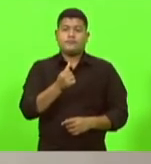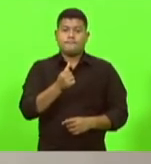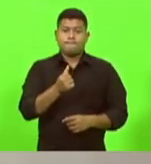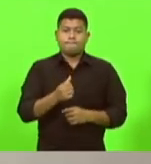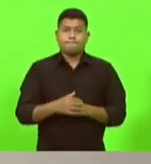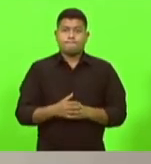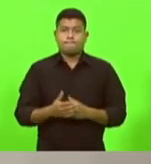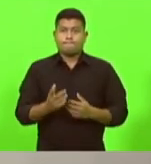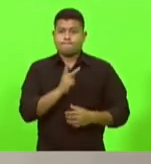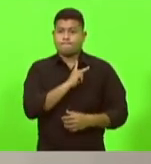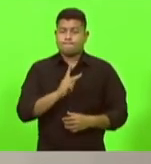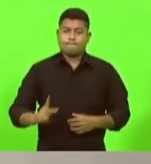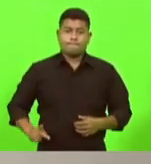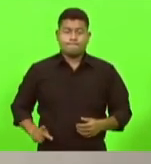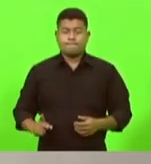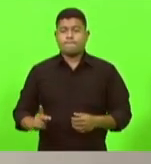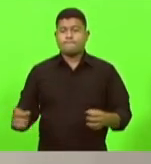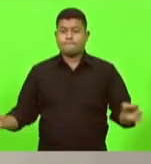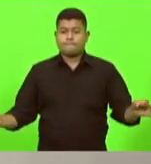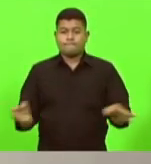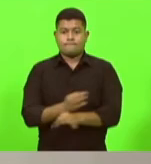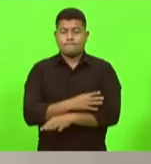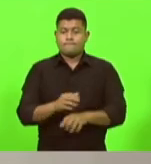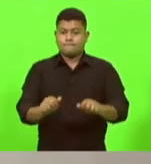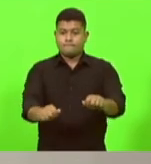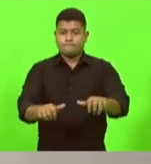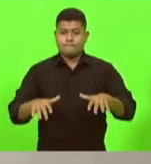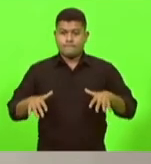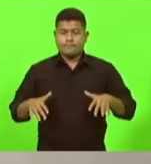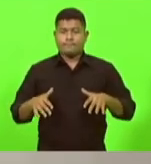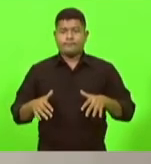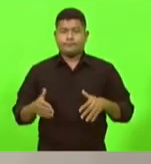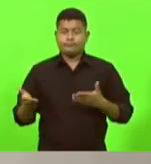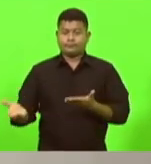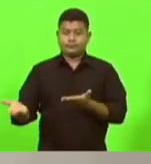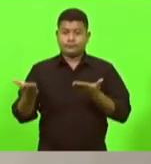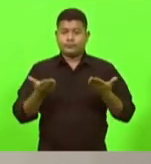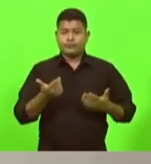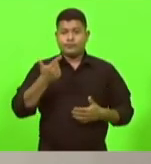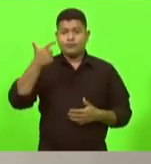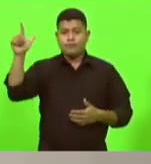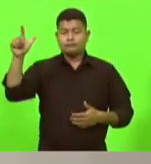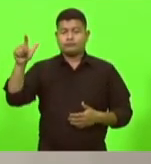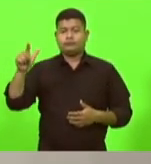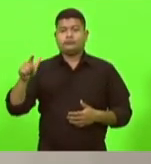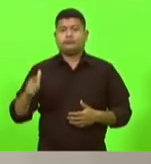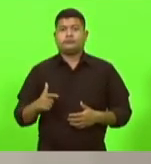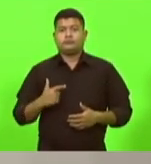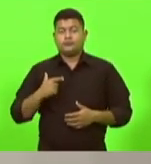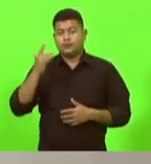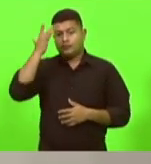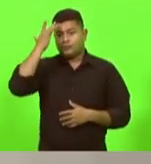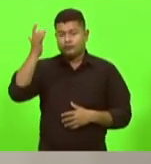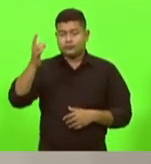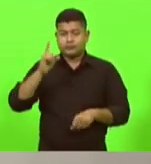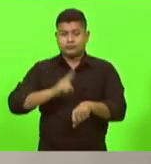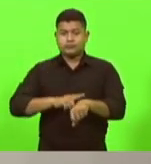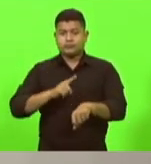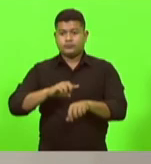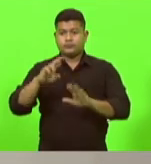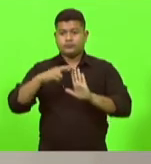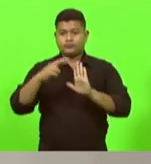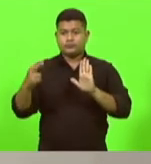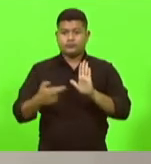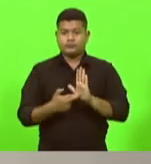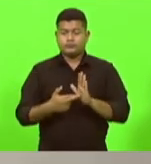Esta presidência declara encerrada a presente sessão e convoca outra ordinária para amanhã no horário regimental.